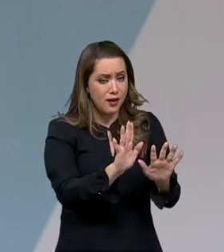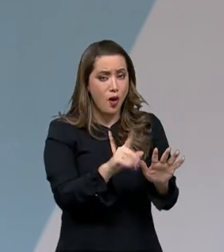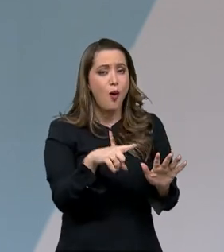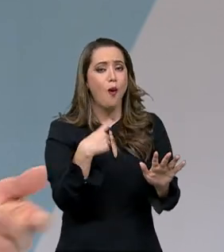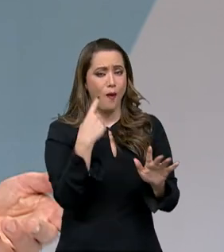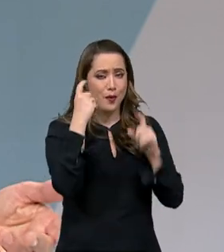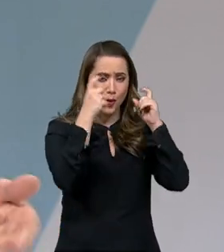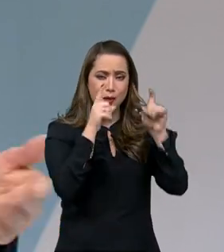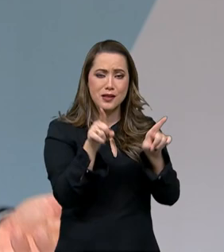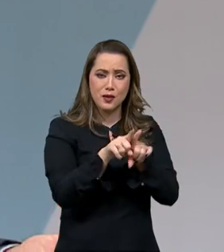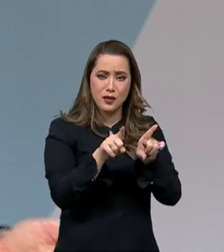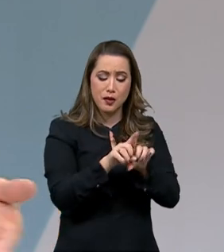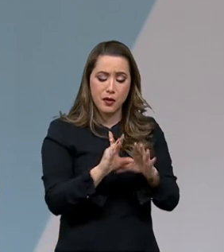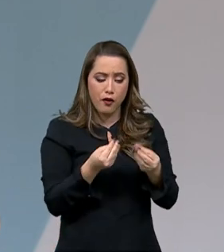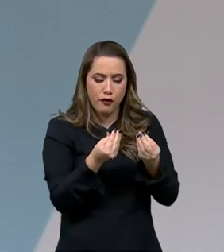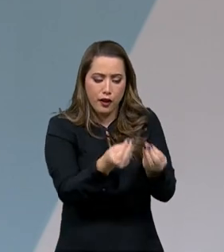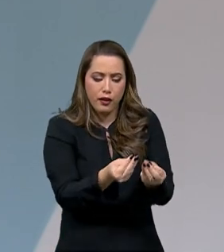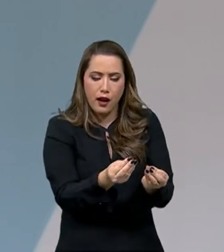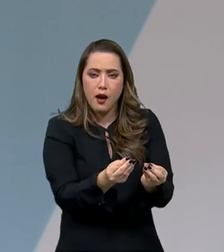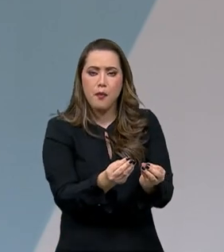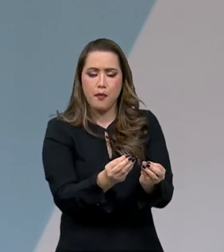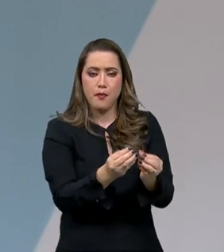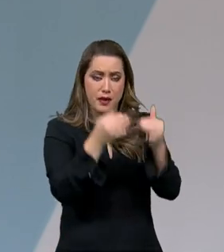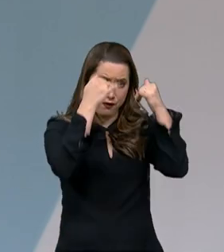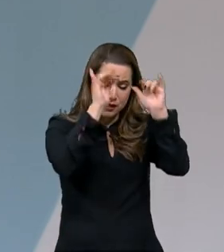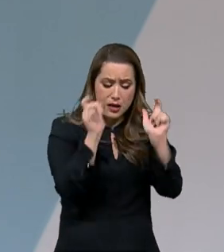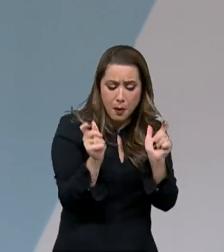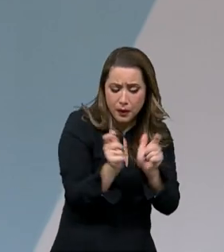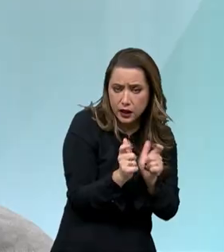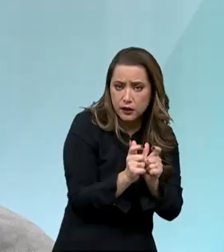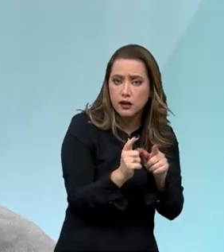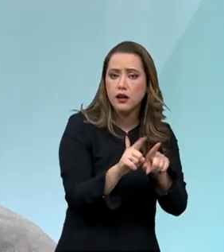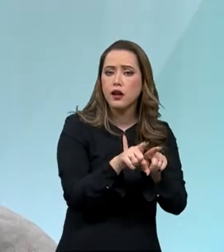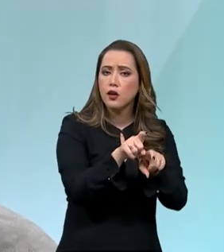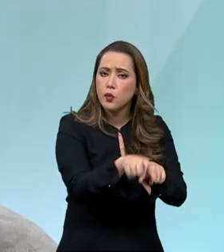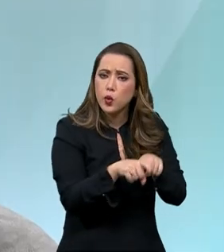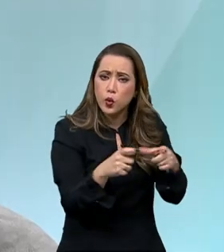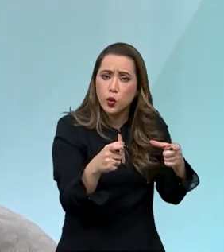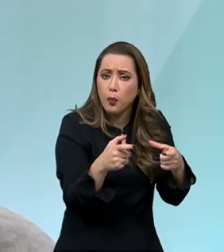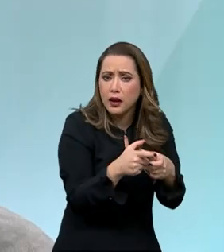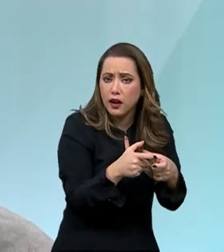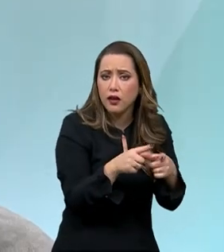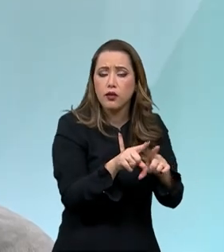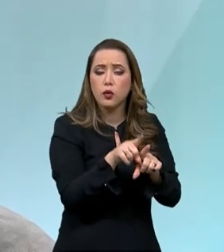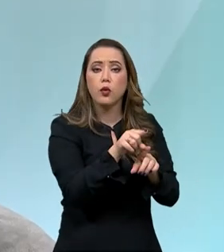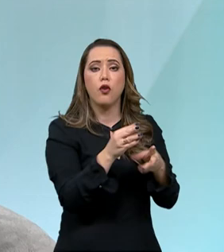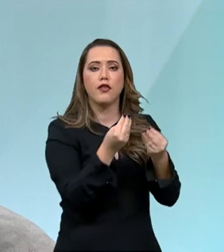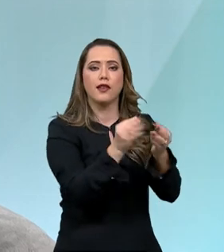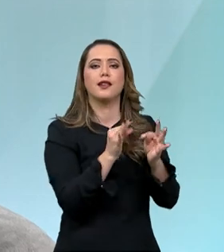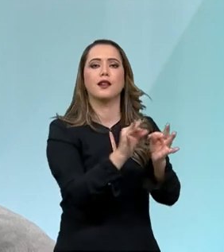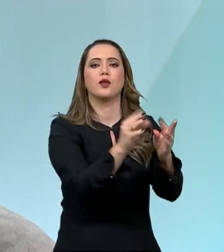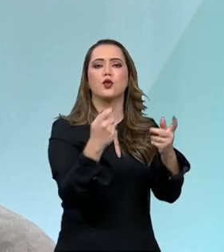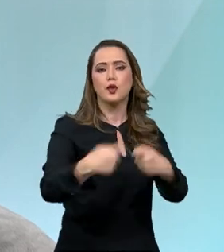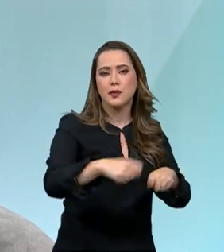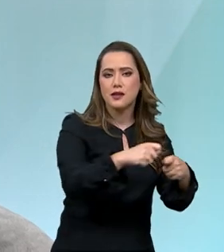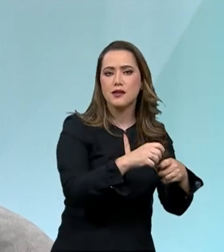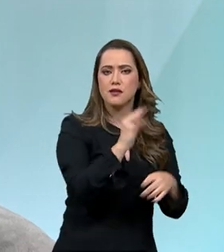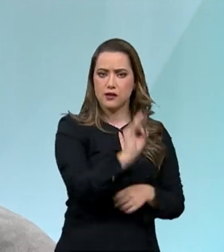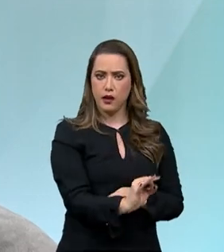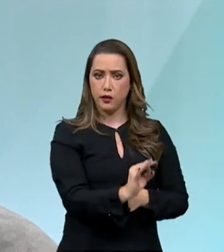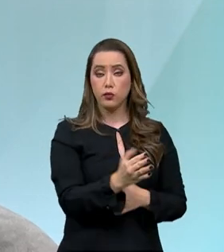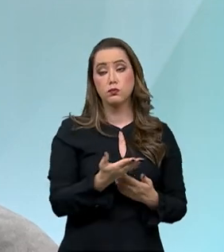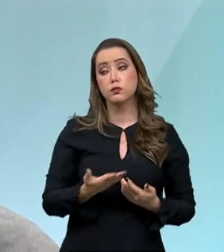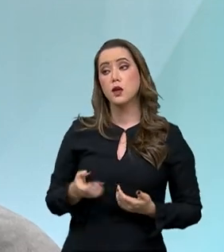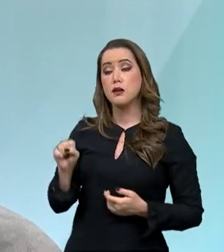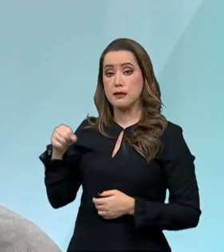produtor e dar a ele também a tecnologia adequada ao seu caso. Exatamente, Roberto. A Embrapa trabalha para todas